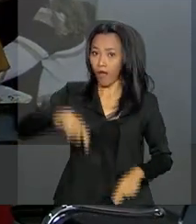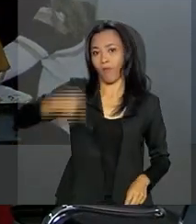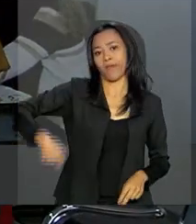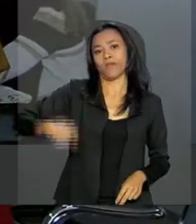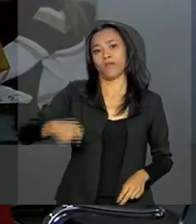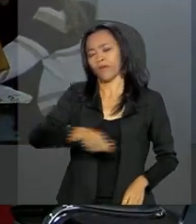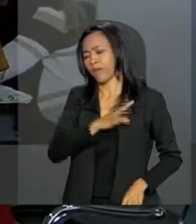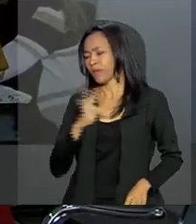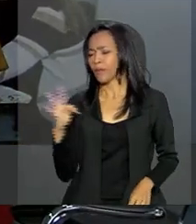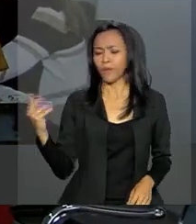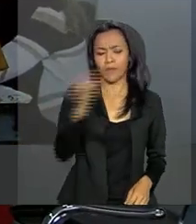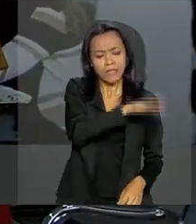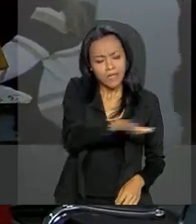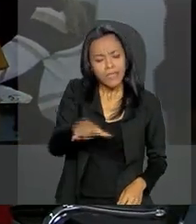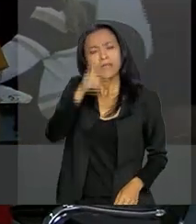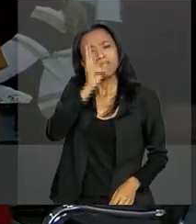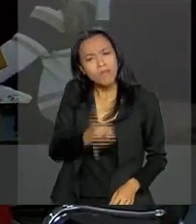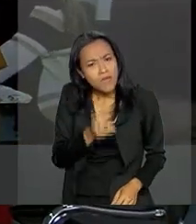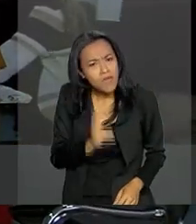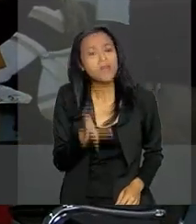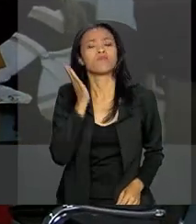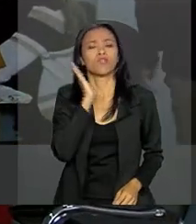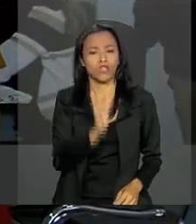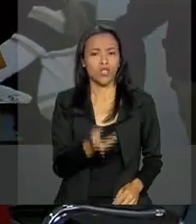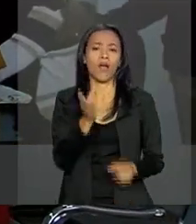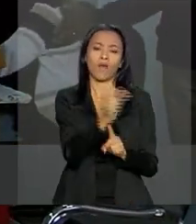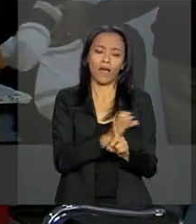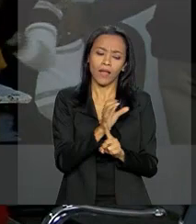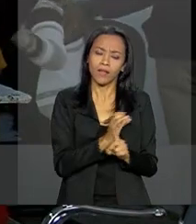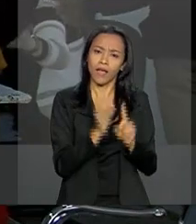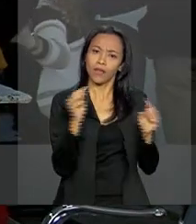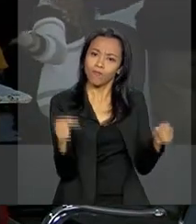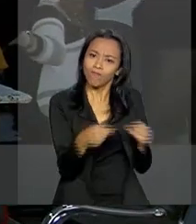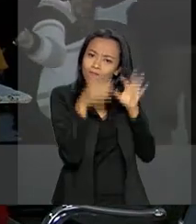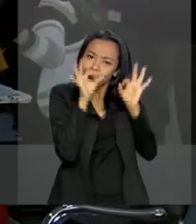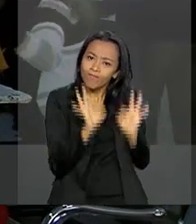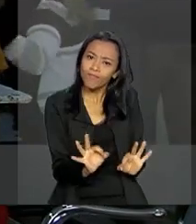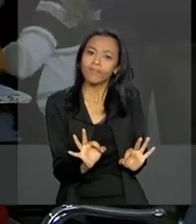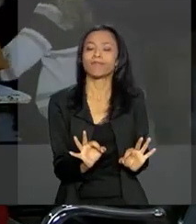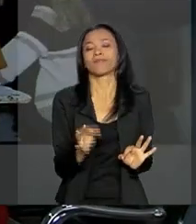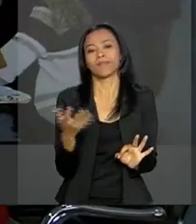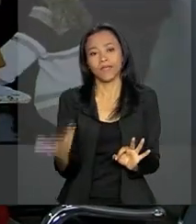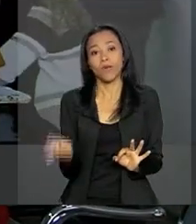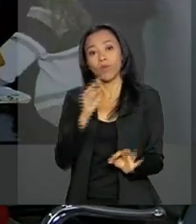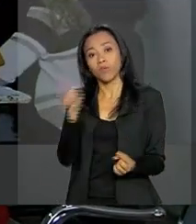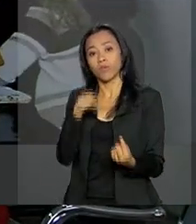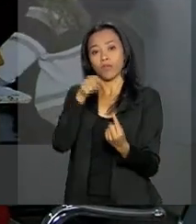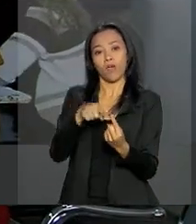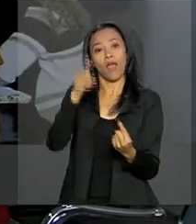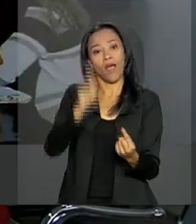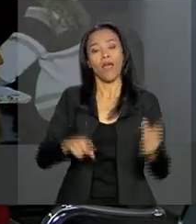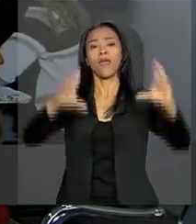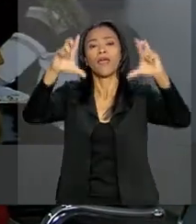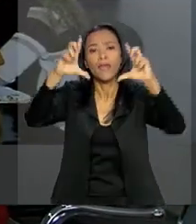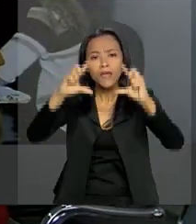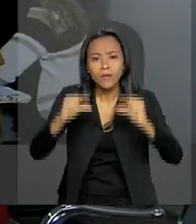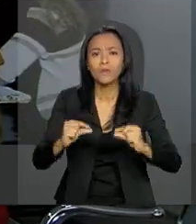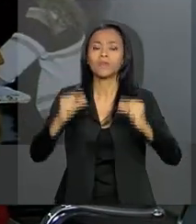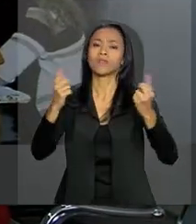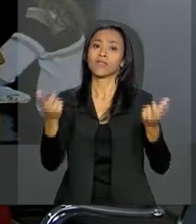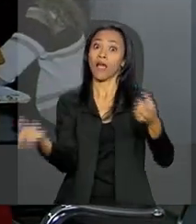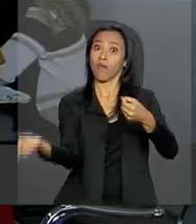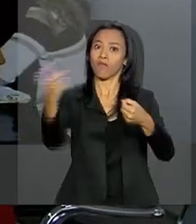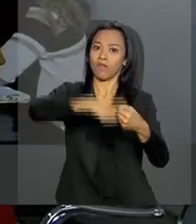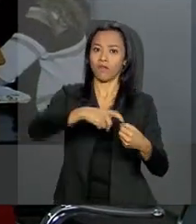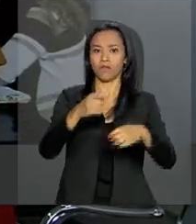crianças, mesmo aquelas que já estão com o calendário vacinal em dia. A ação é para diminuir a possibilidade de